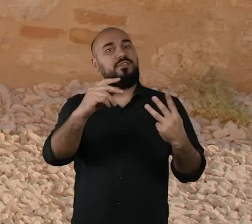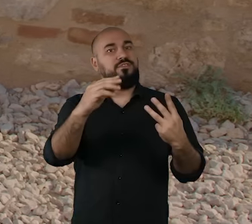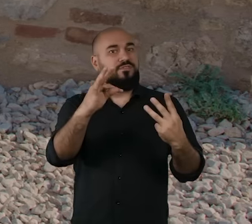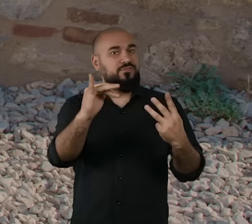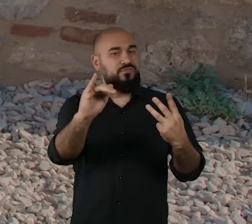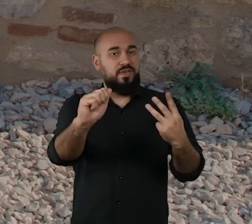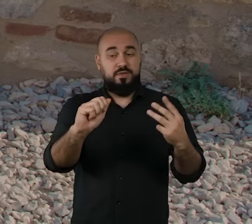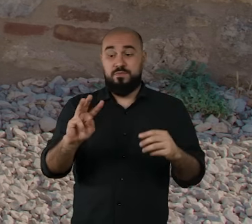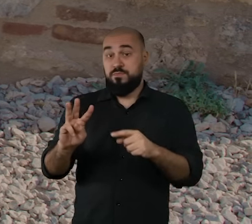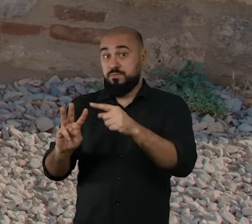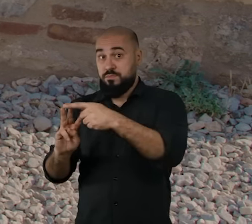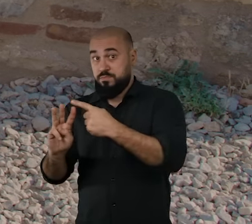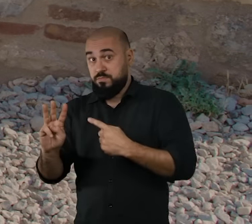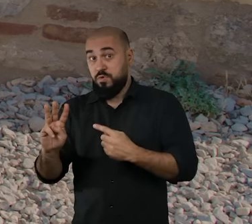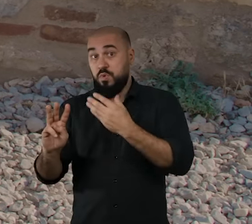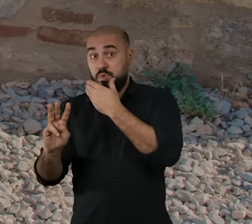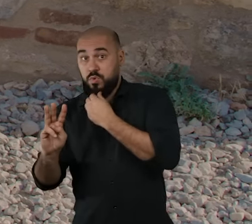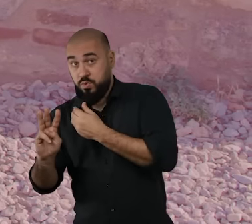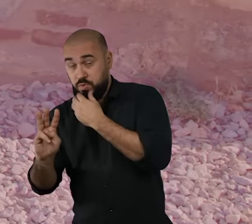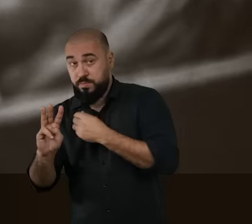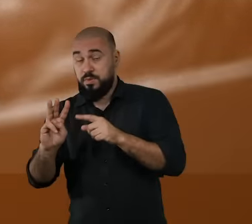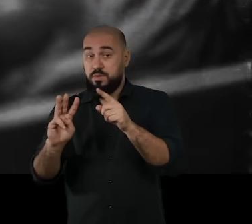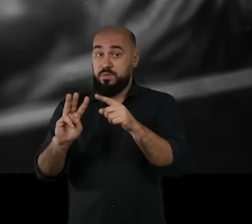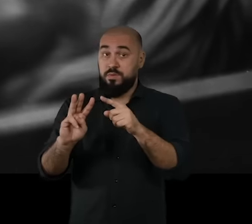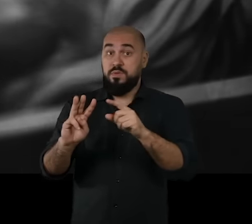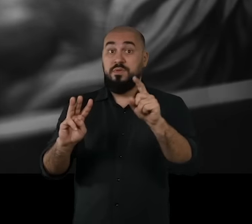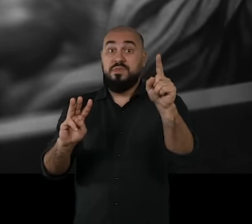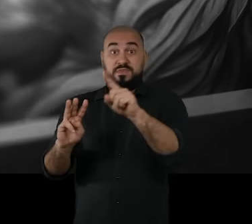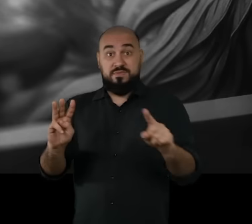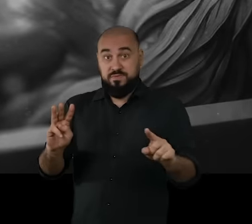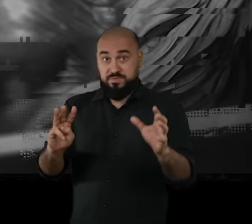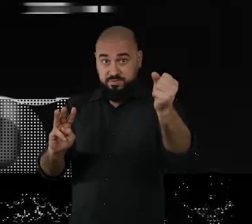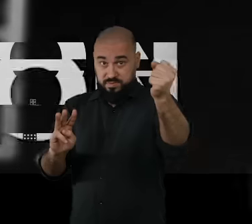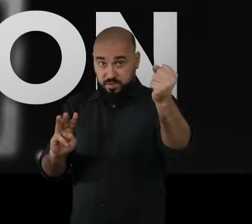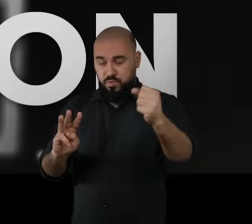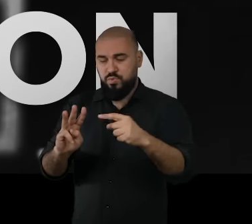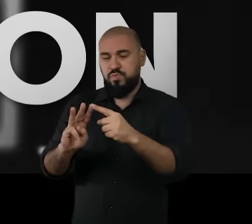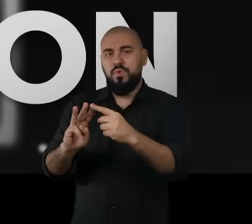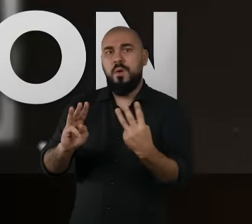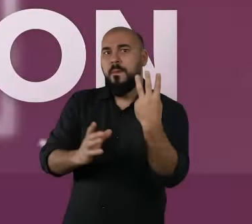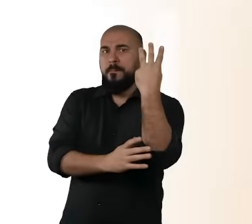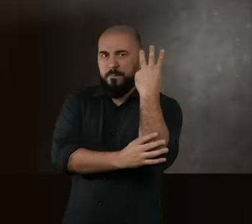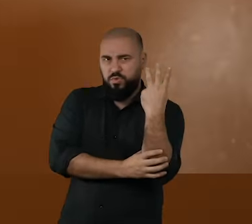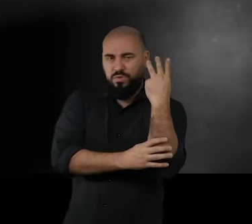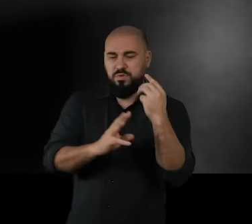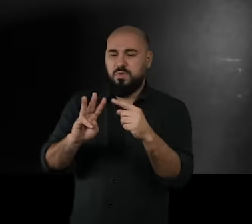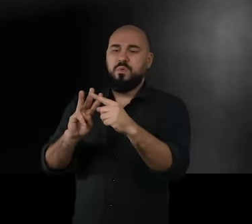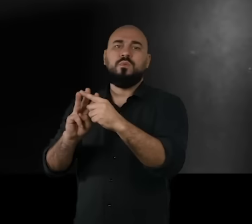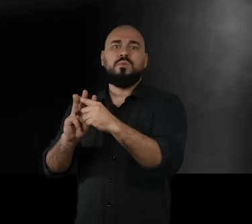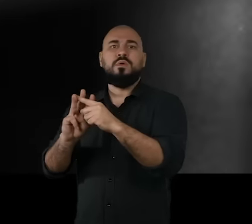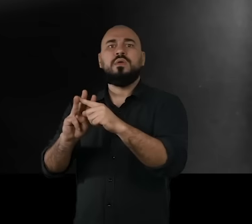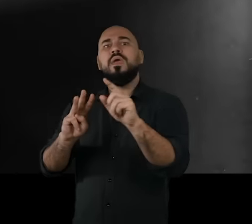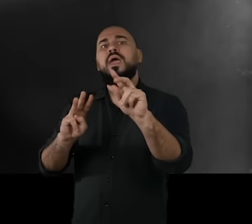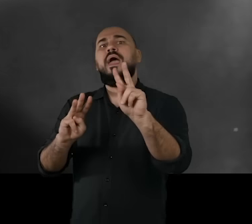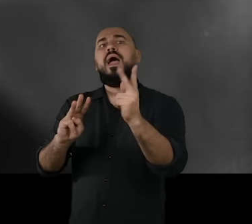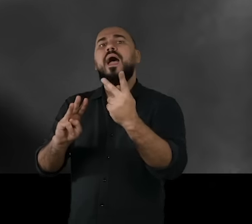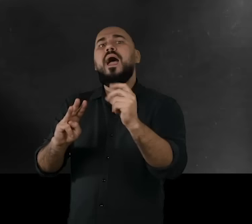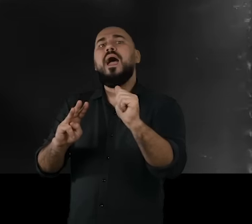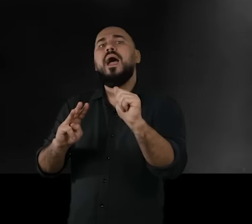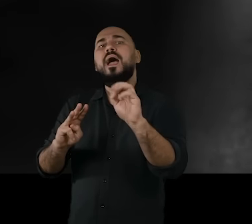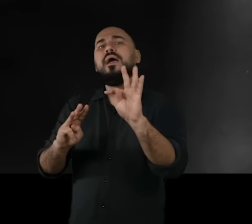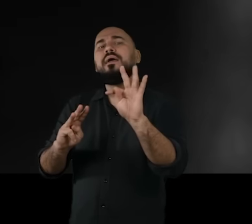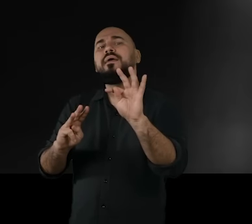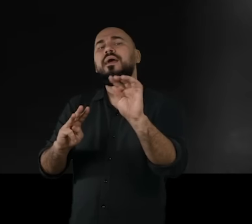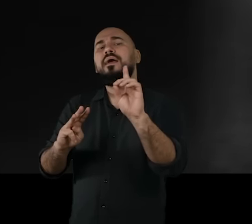homens, ou melhor, os masculinos, digamos assim, eram Zeus, Poseidon e Hades. Esses seis